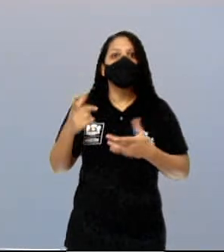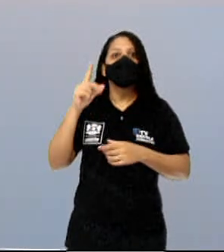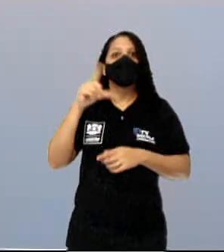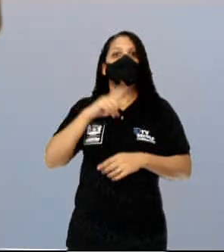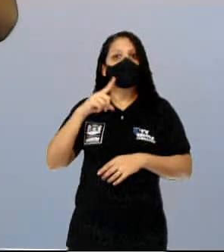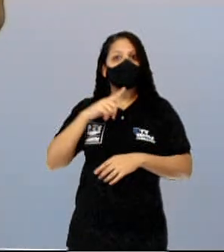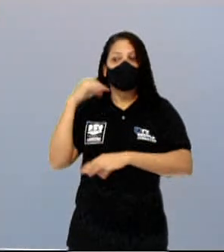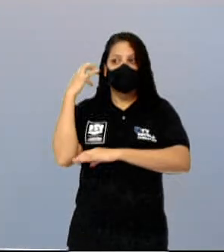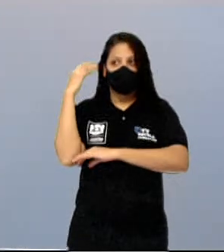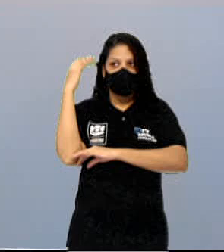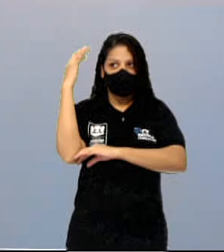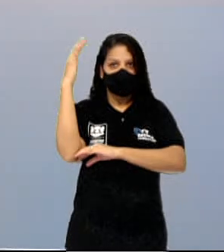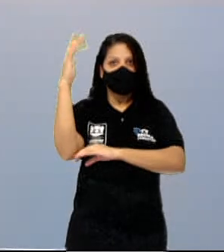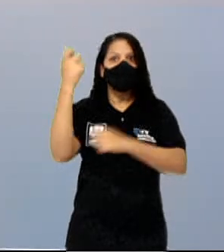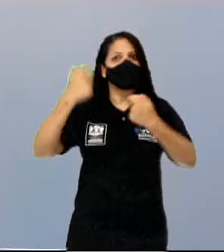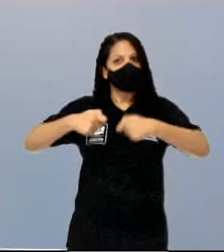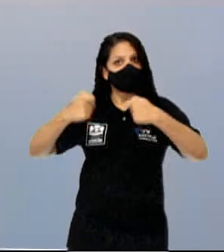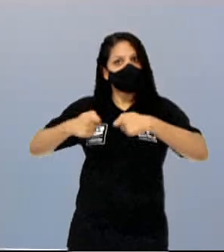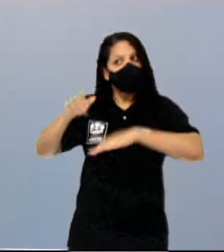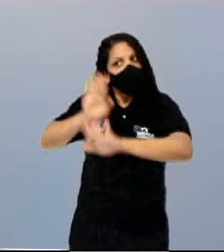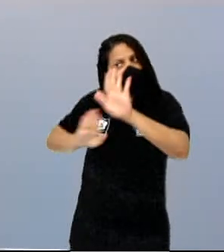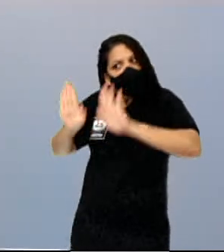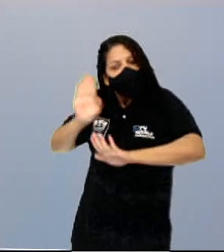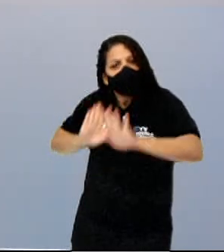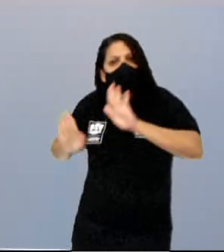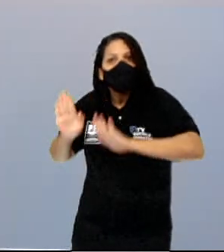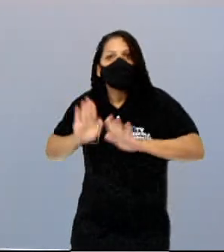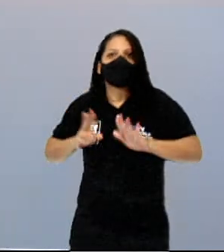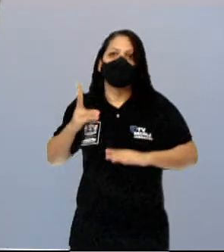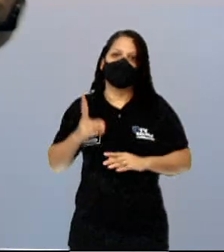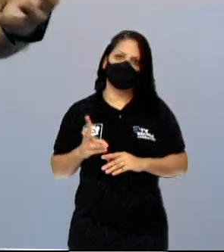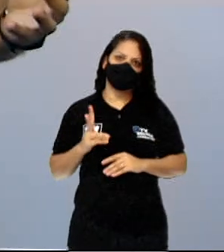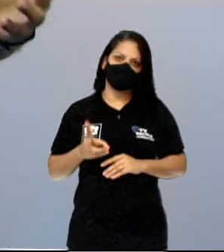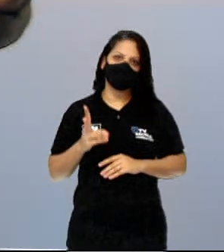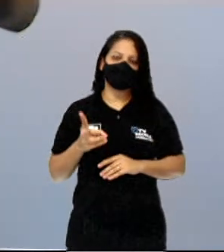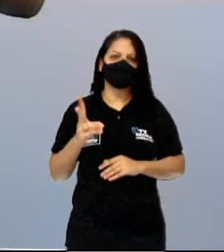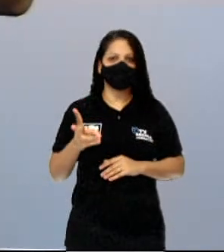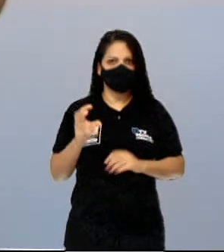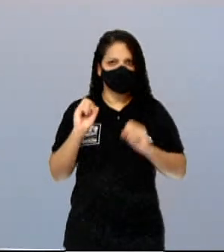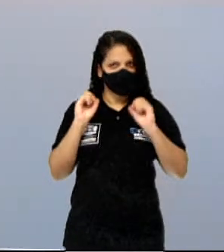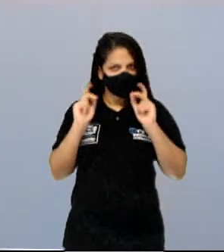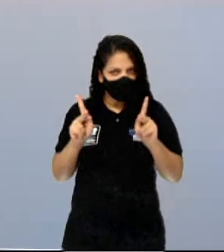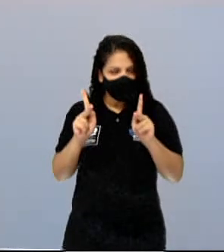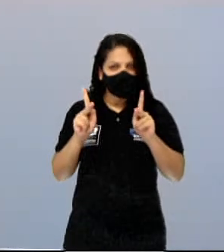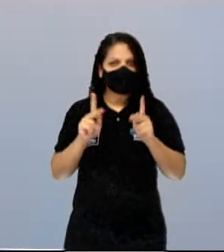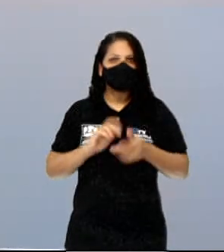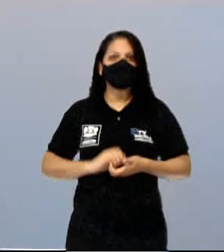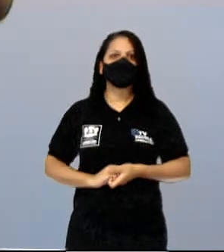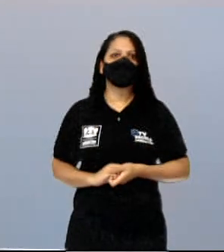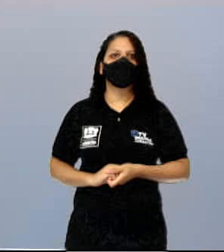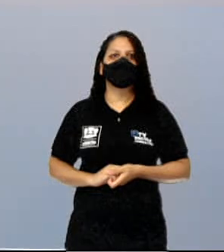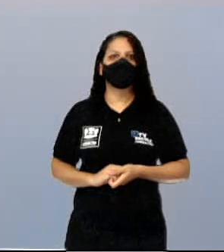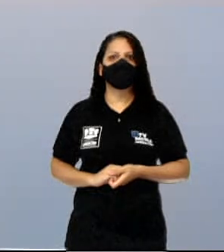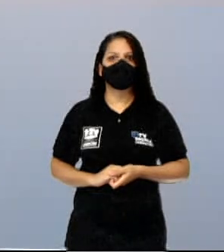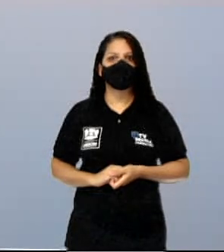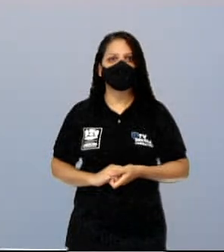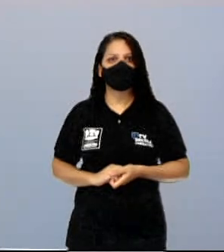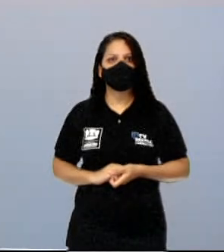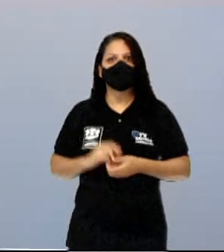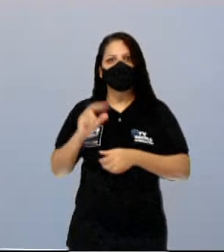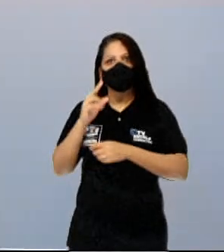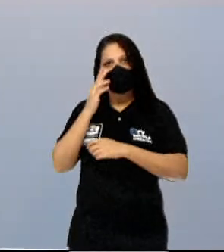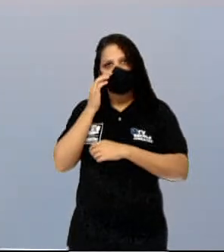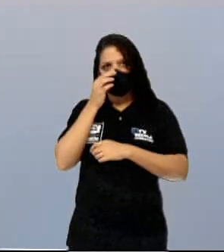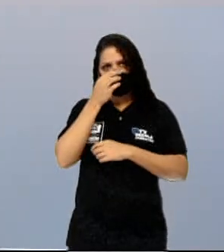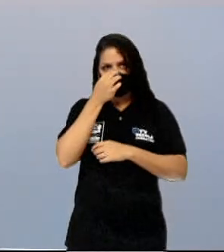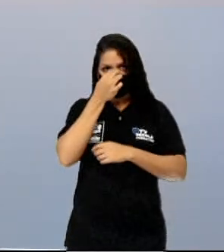preservado ao extremo. Beleza? Vamos agora falar da nossa terceira floresta. Observe